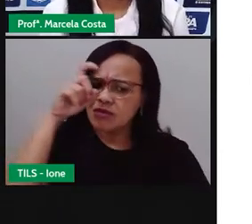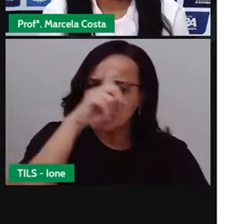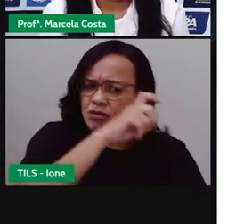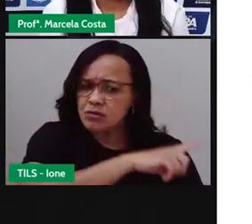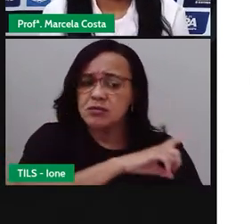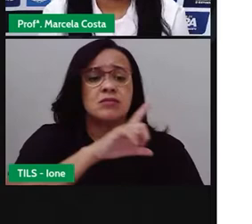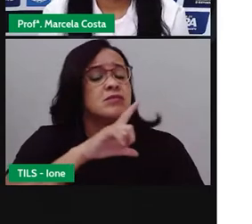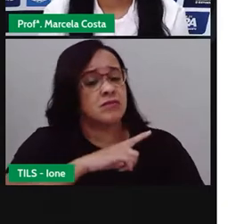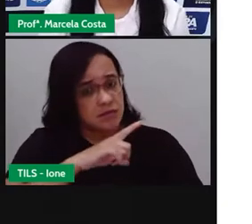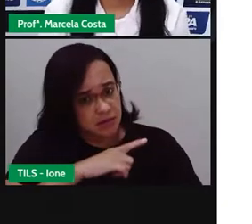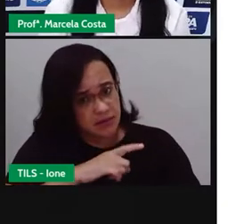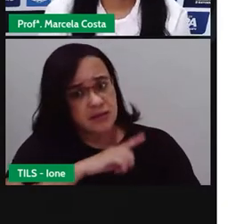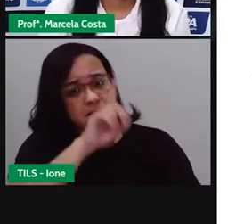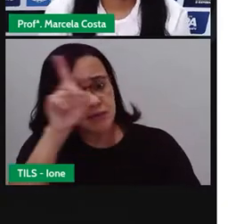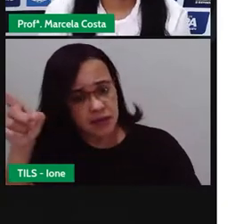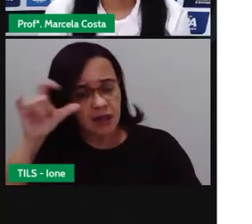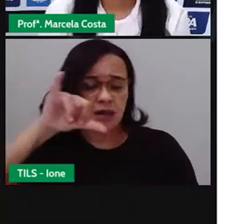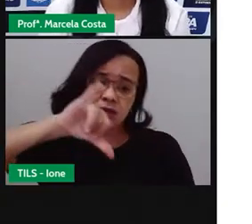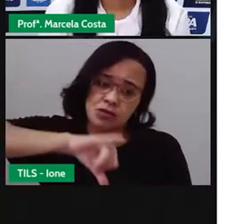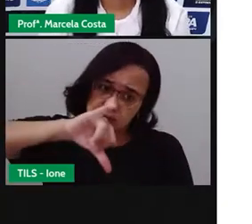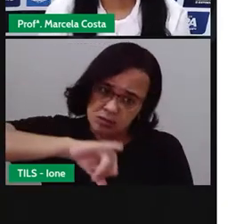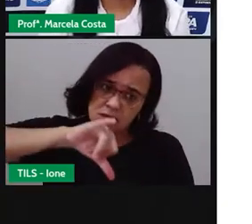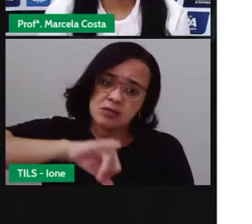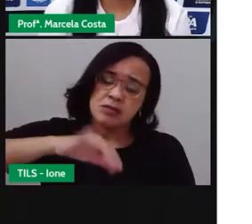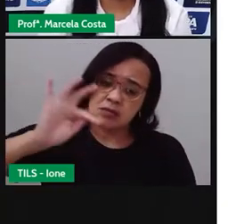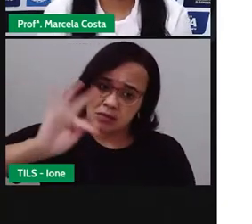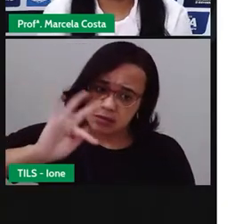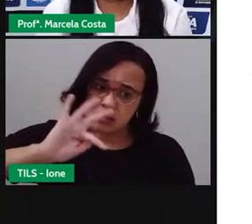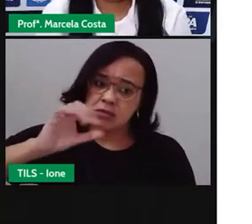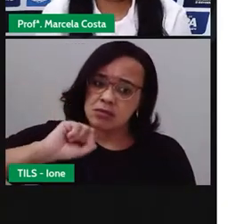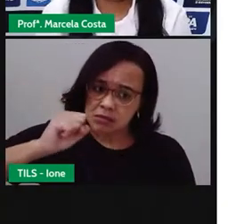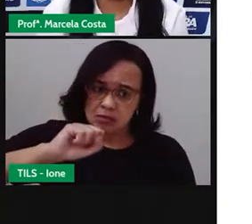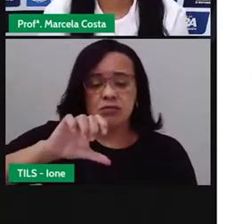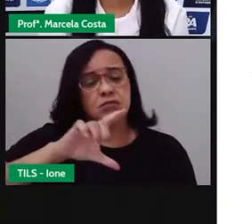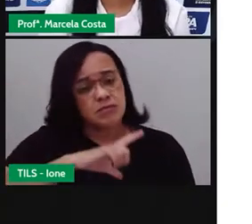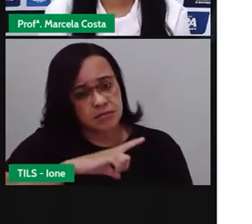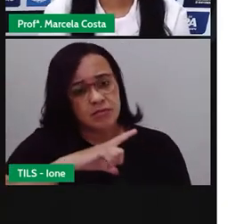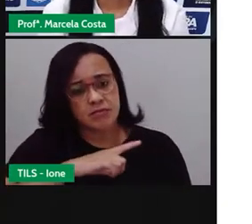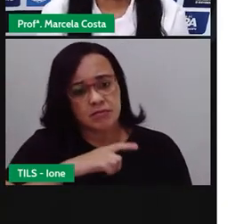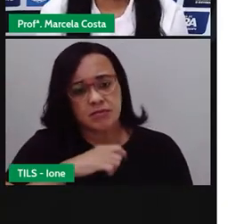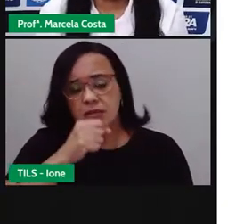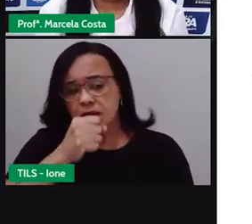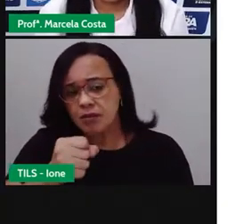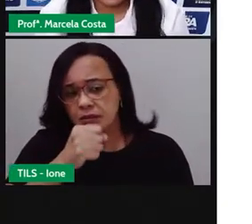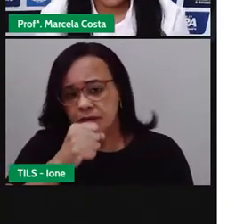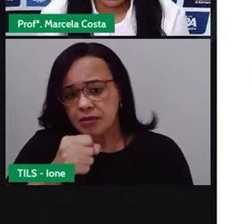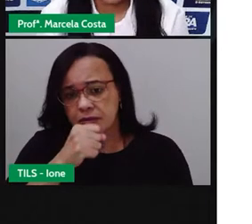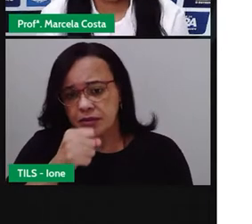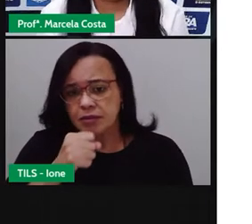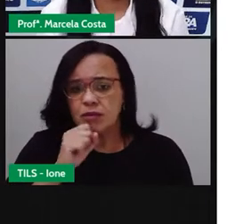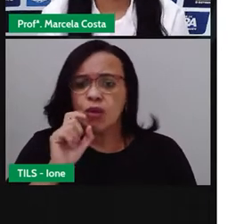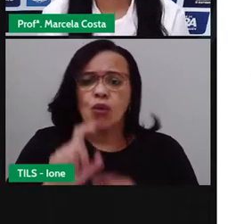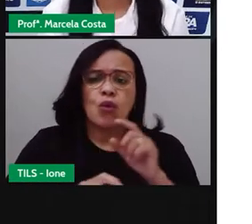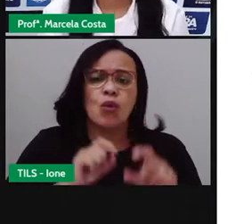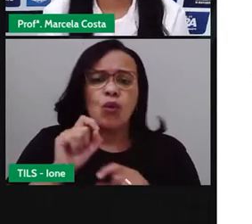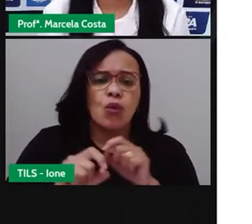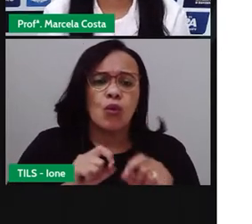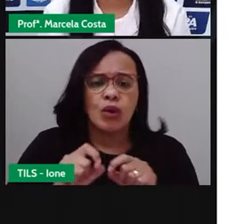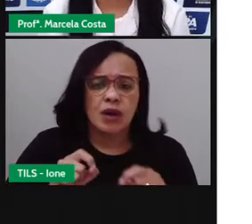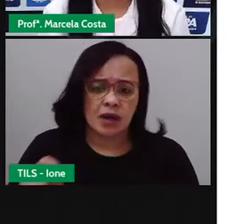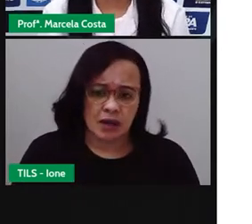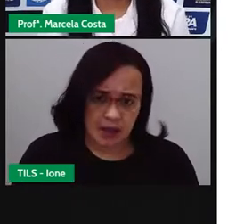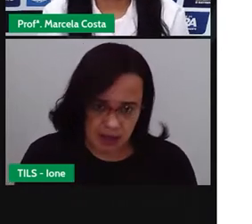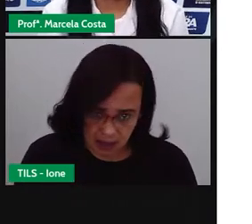o Centro de Abastecimento e Filícias da Santana. Então, a reportagem é, o Centro de Abastecimento e Filícias da Santana